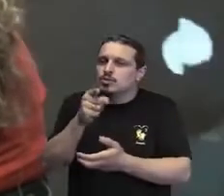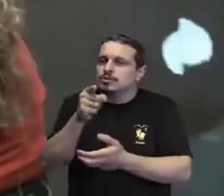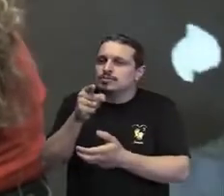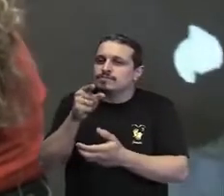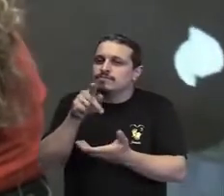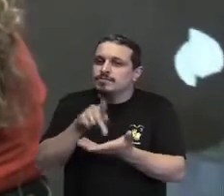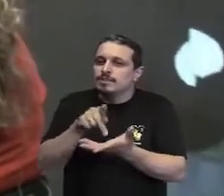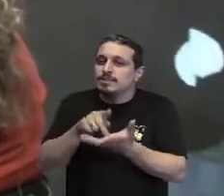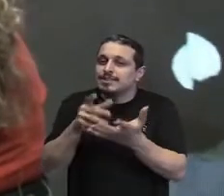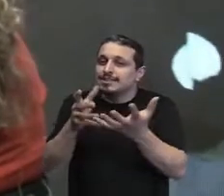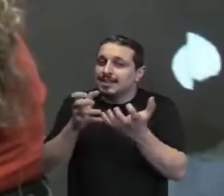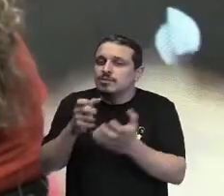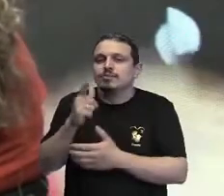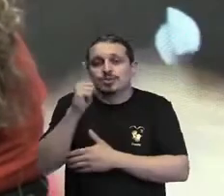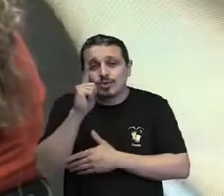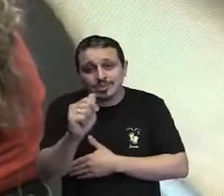consegue.